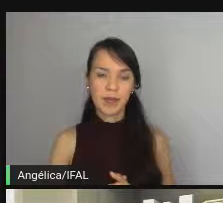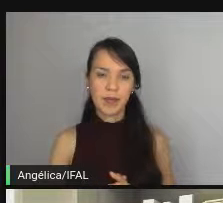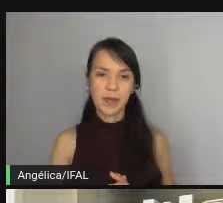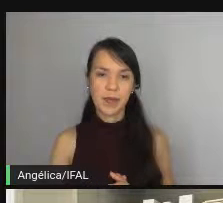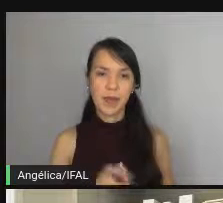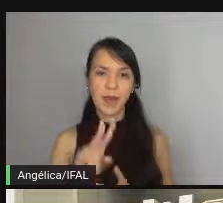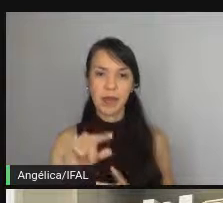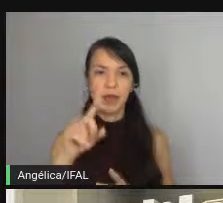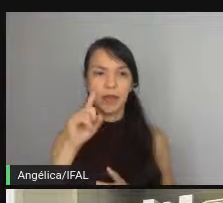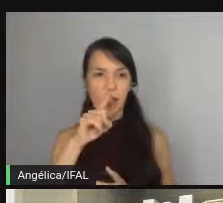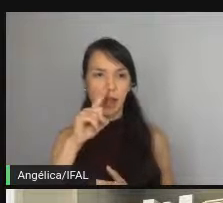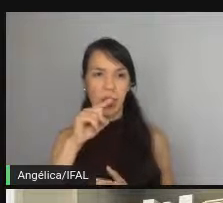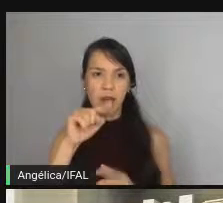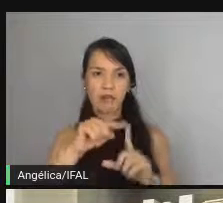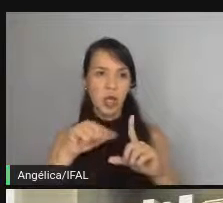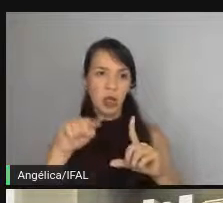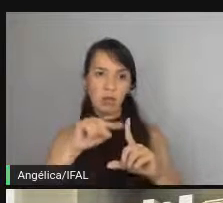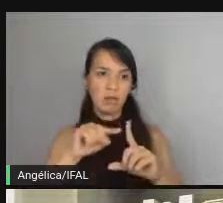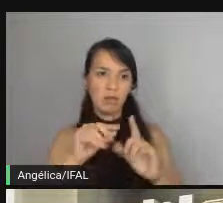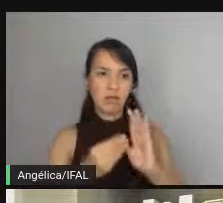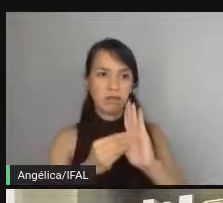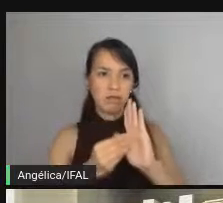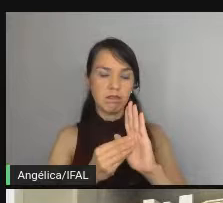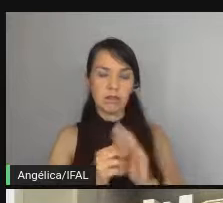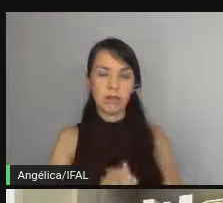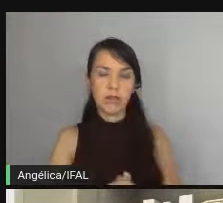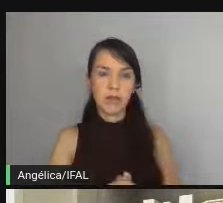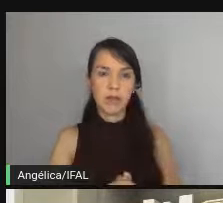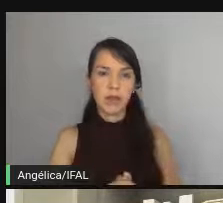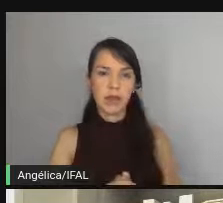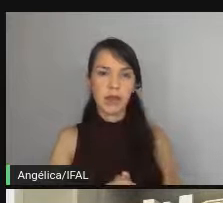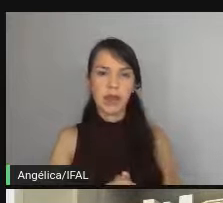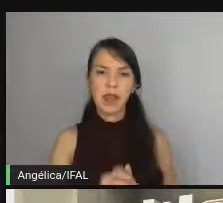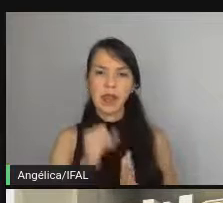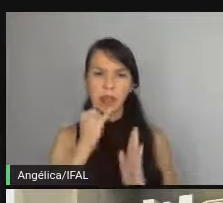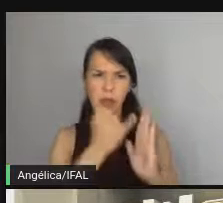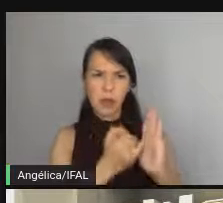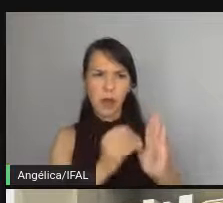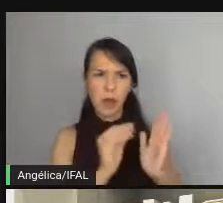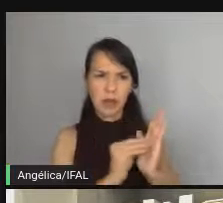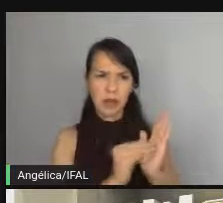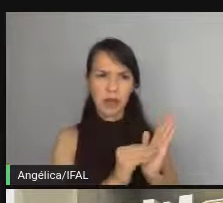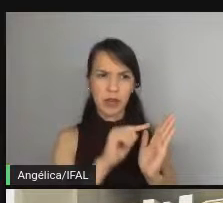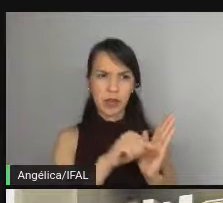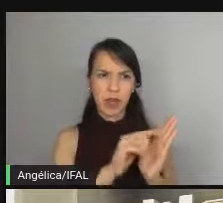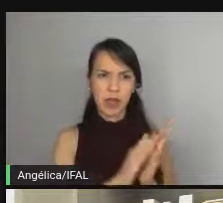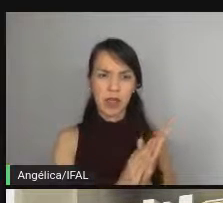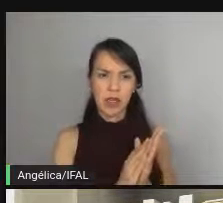vai falhar ele não roda ele informa o que que tá faltando nessa falha aqui não né